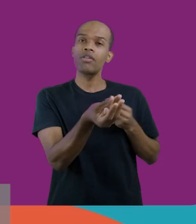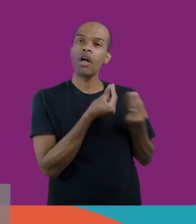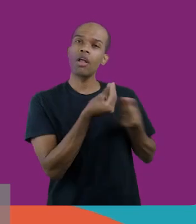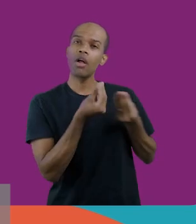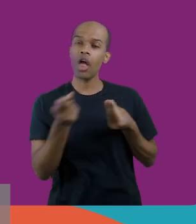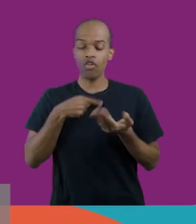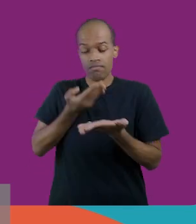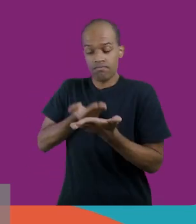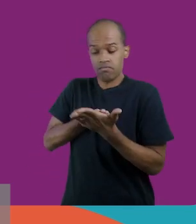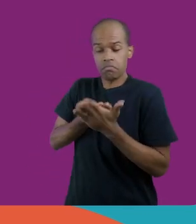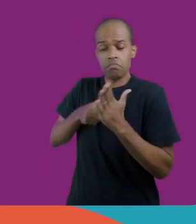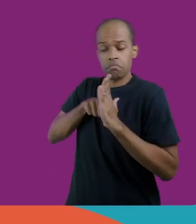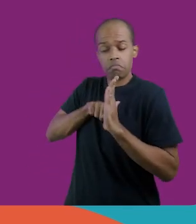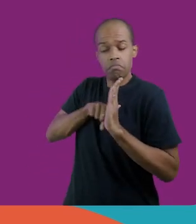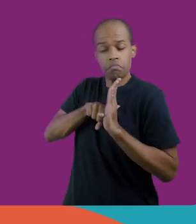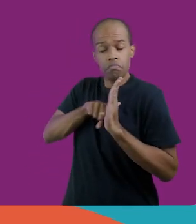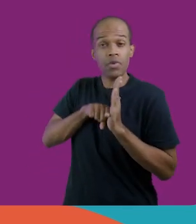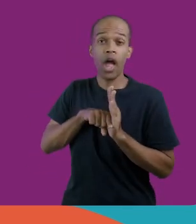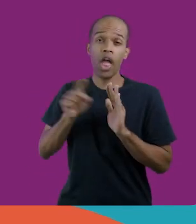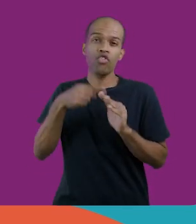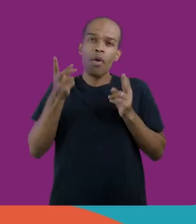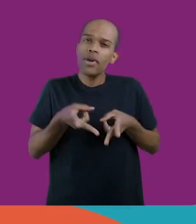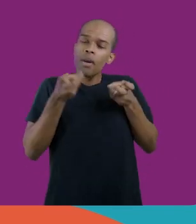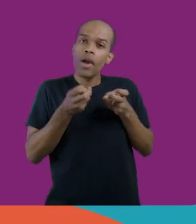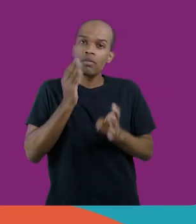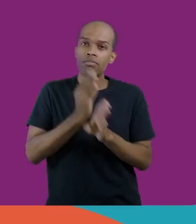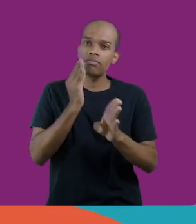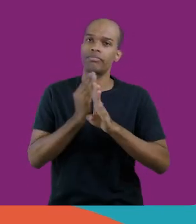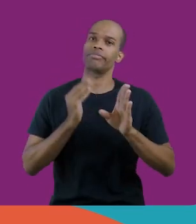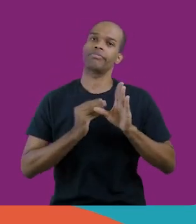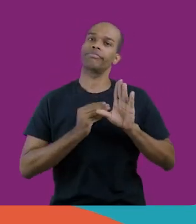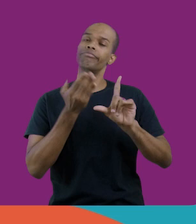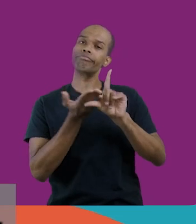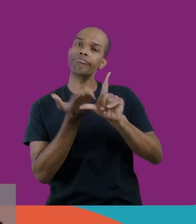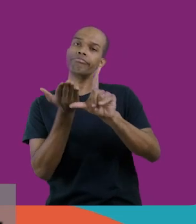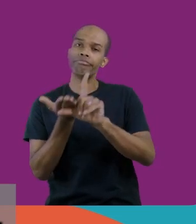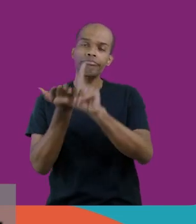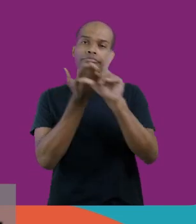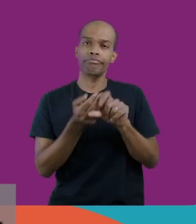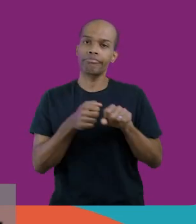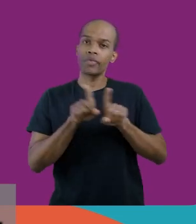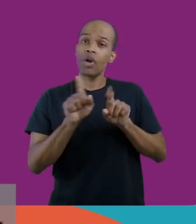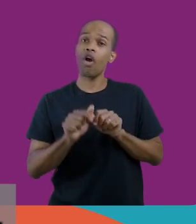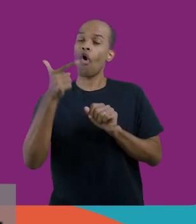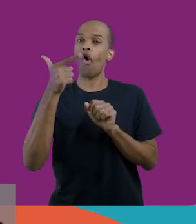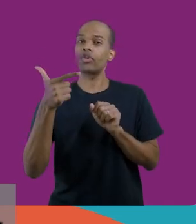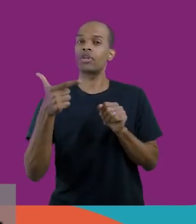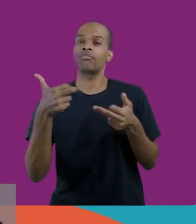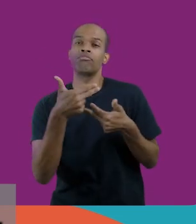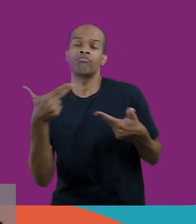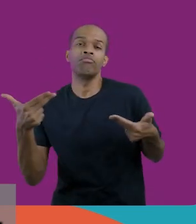foi trazendo, a gente foi estudando, e a gente foi vendo Google Classes, as outras